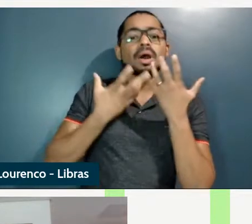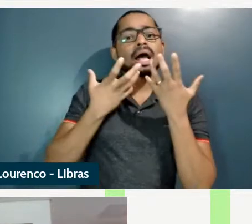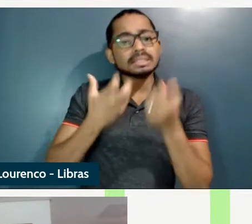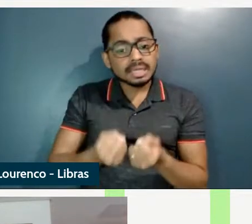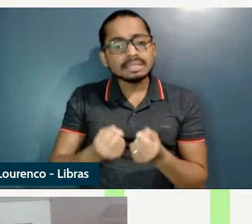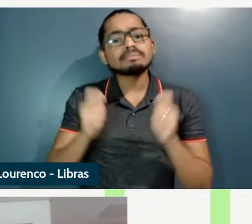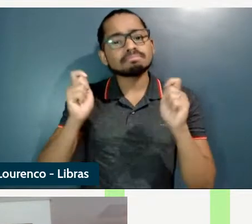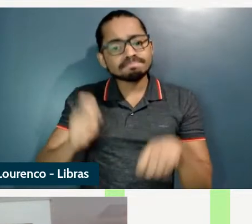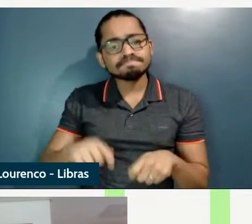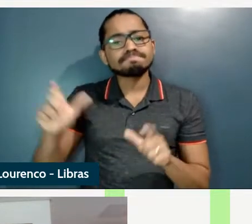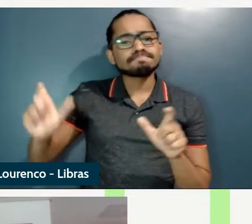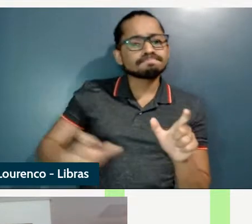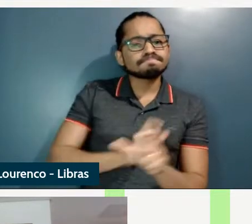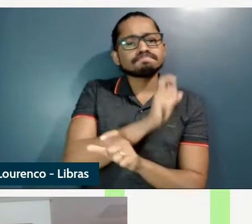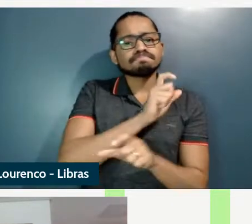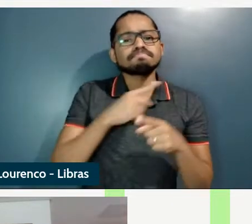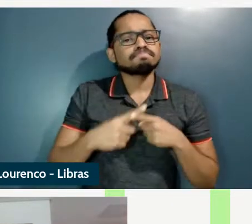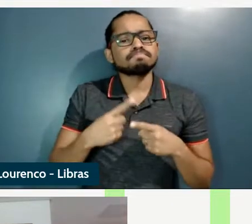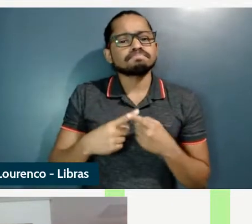fazer a alternância